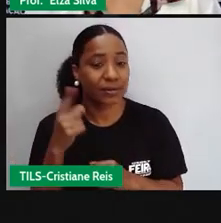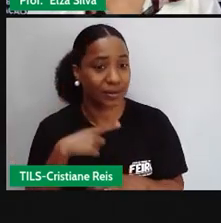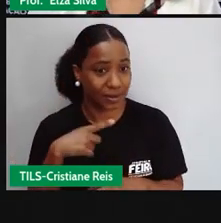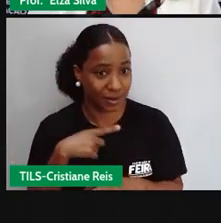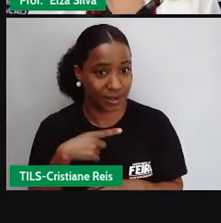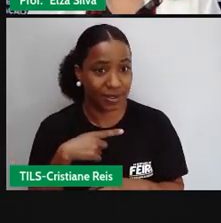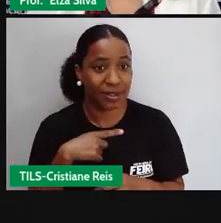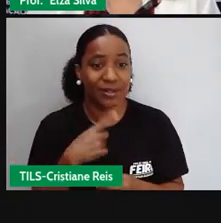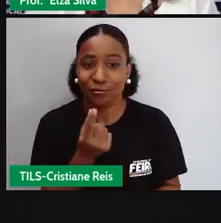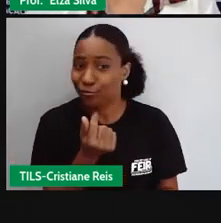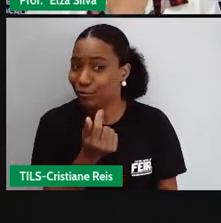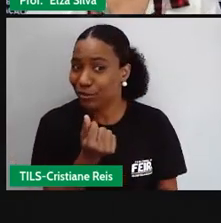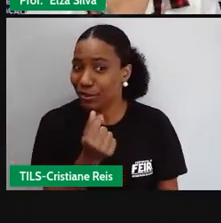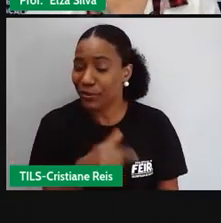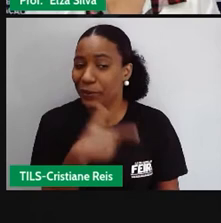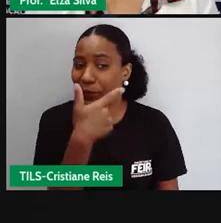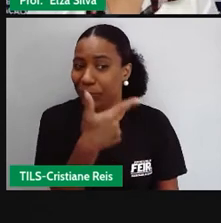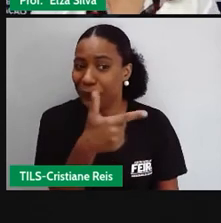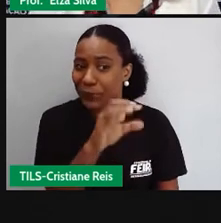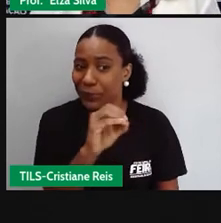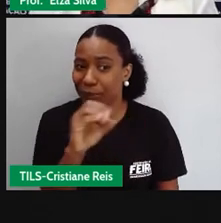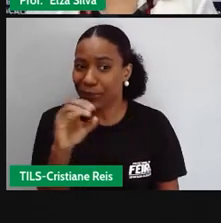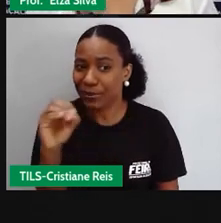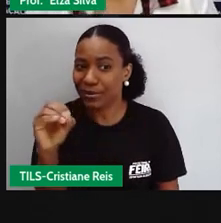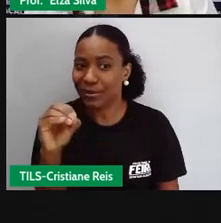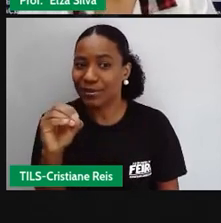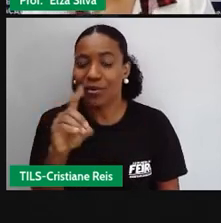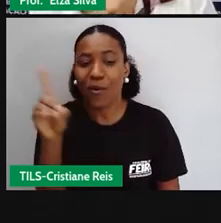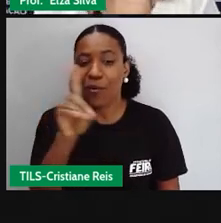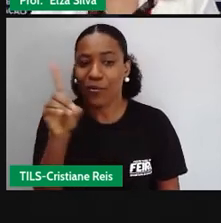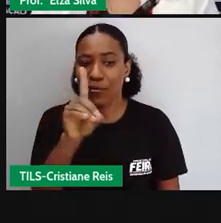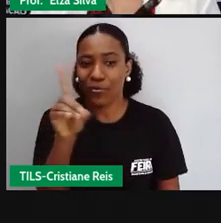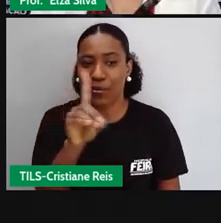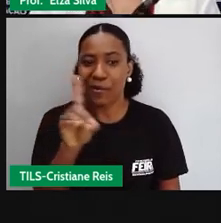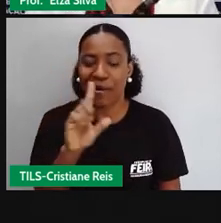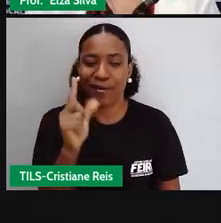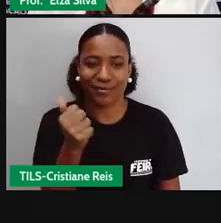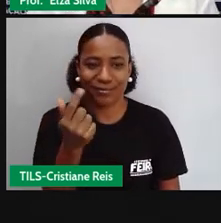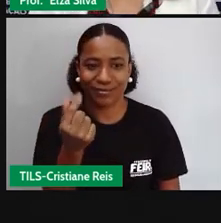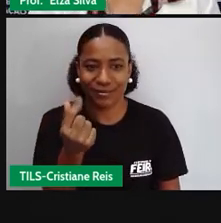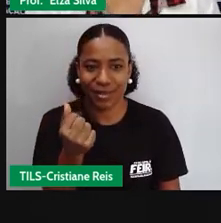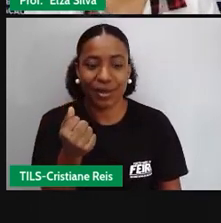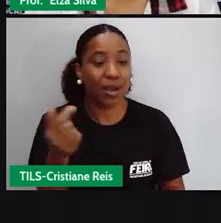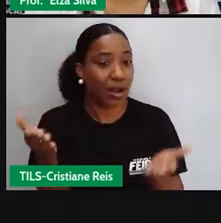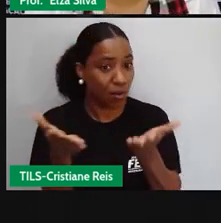200 dólares para gastar nesta festa. Afinal de contas, economia é preciso nos tempos de agora.